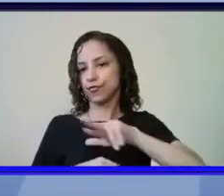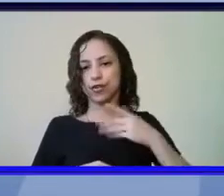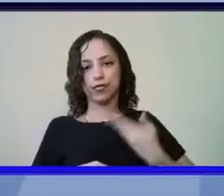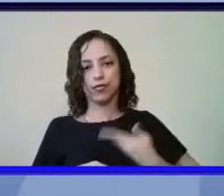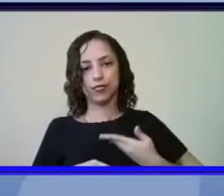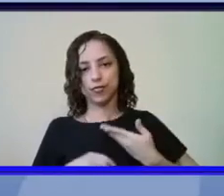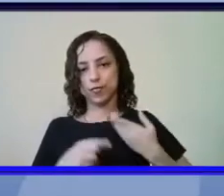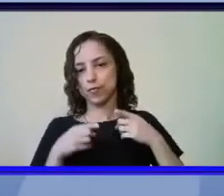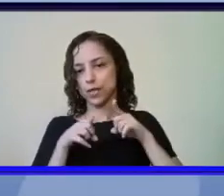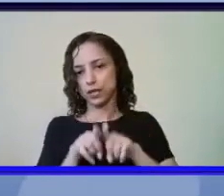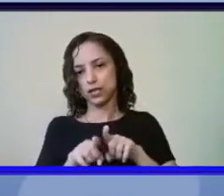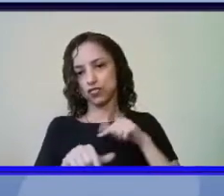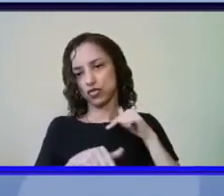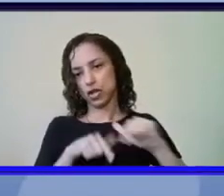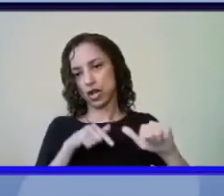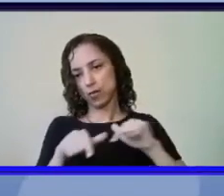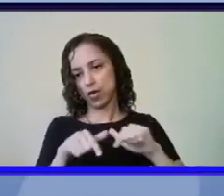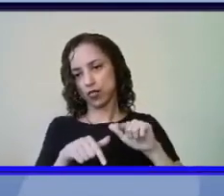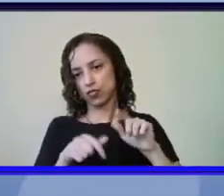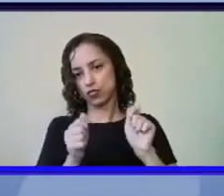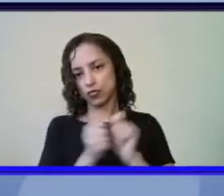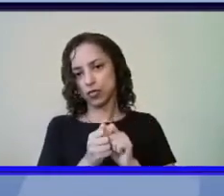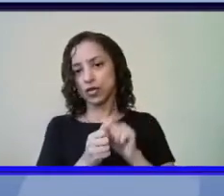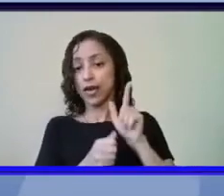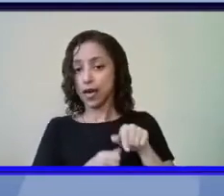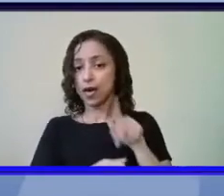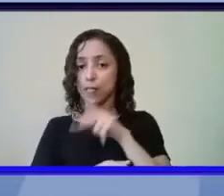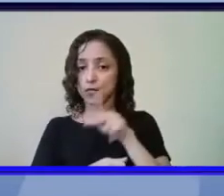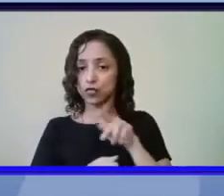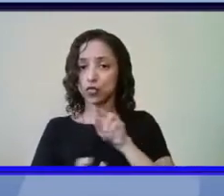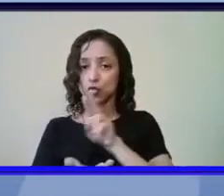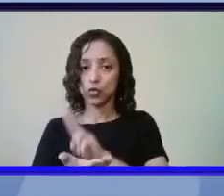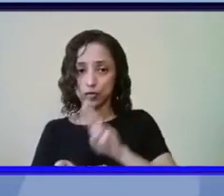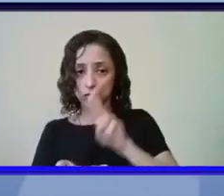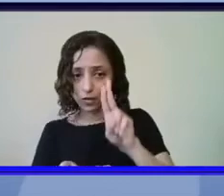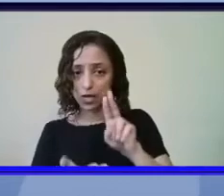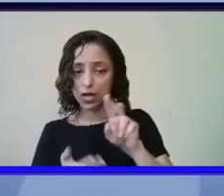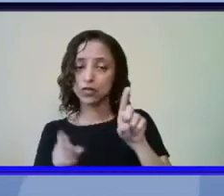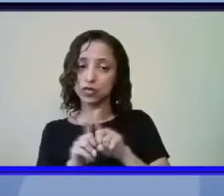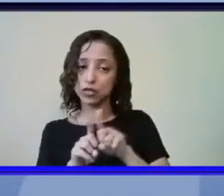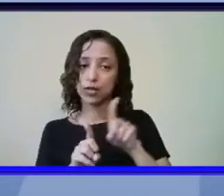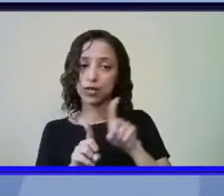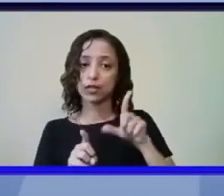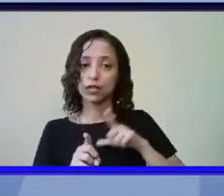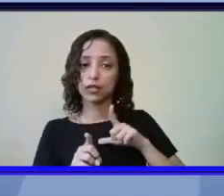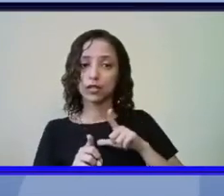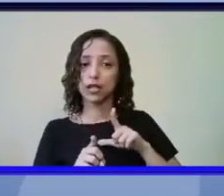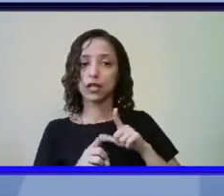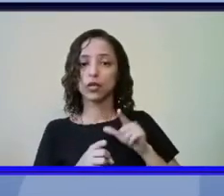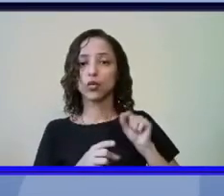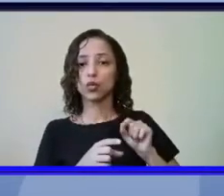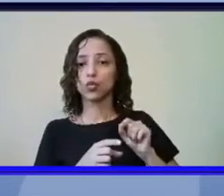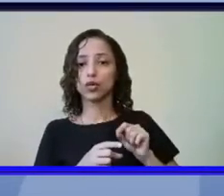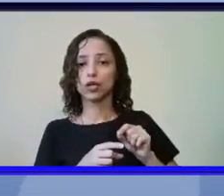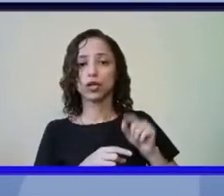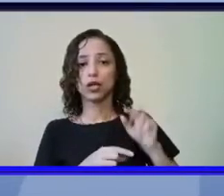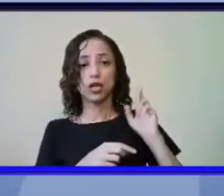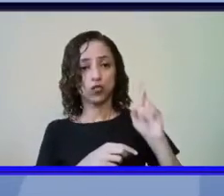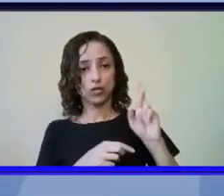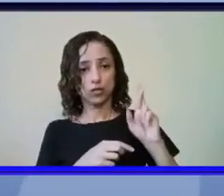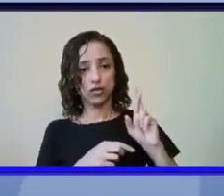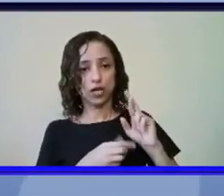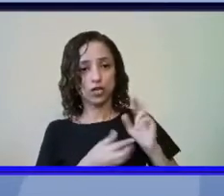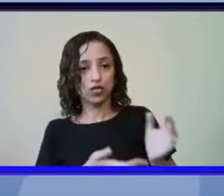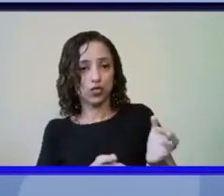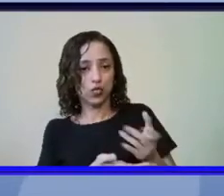são professores em universidades e que possuem coleções relevantes acervo